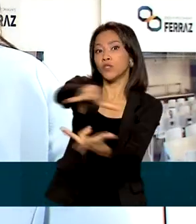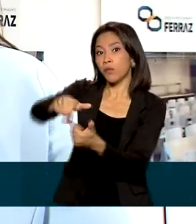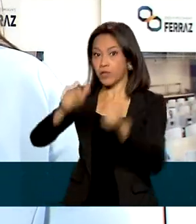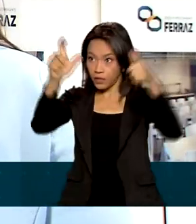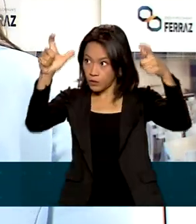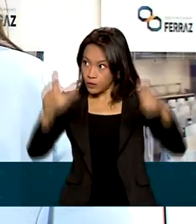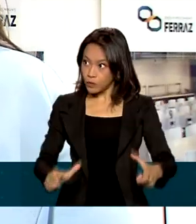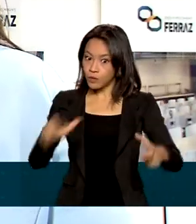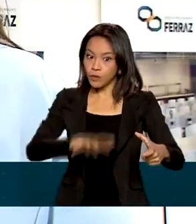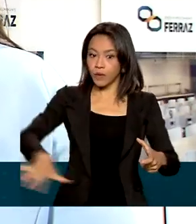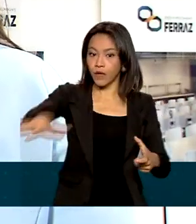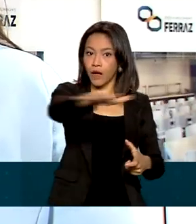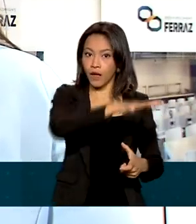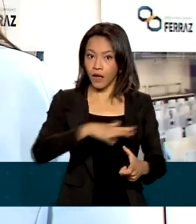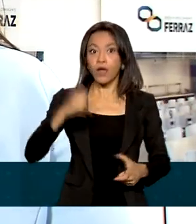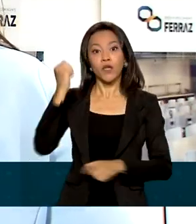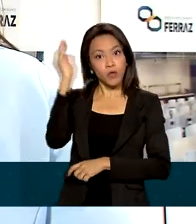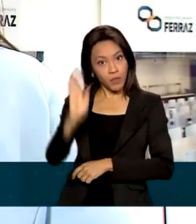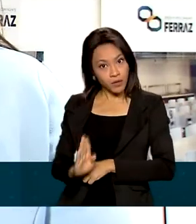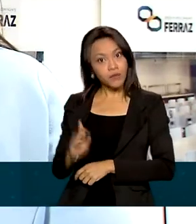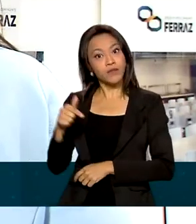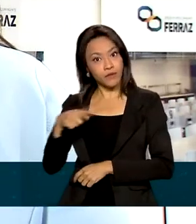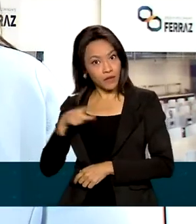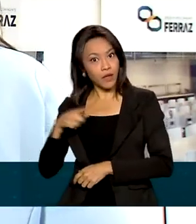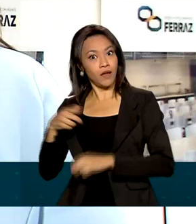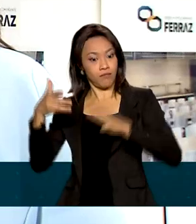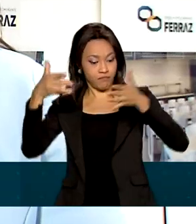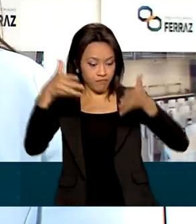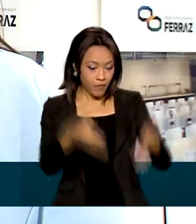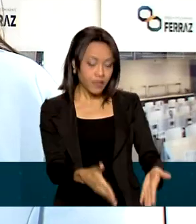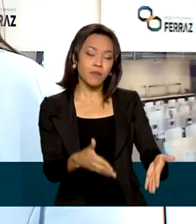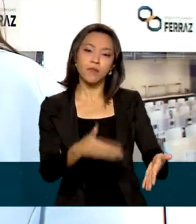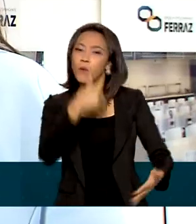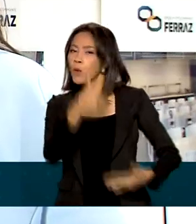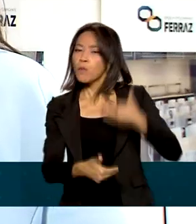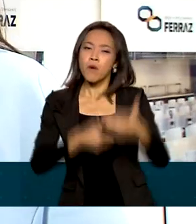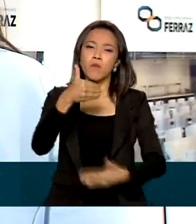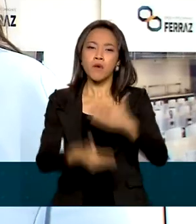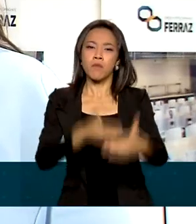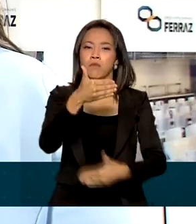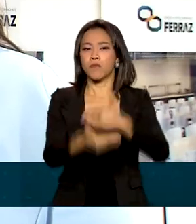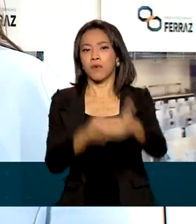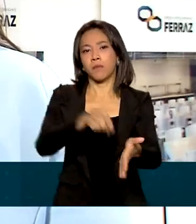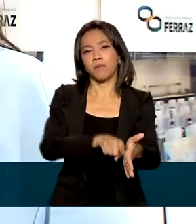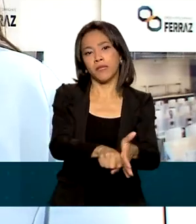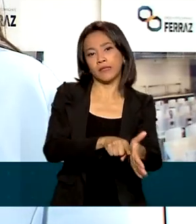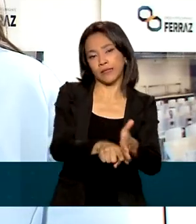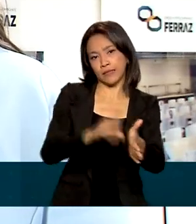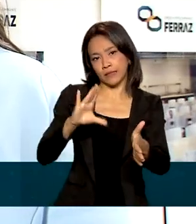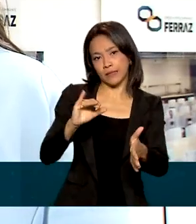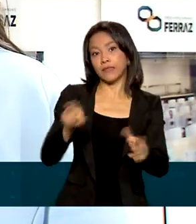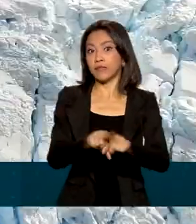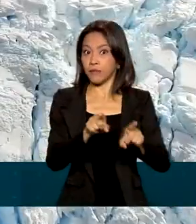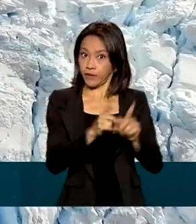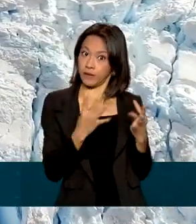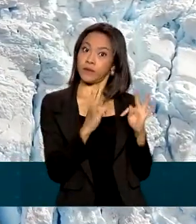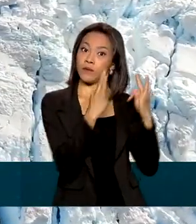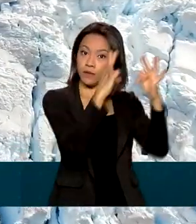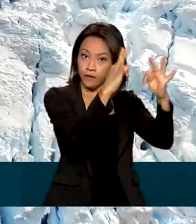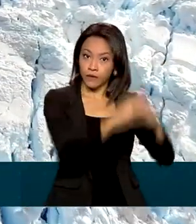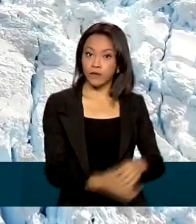um dos 14 que mantém uma estação no solo antártico para o desenvolvimento de pesquisas científicas e tecnológicas.